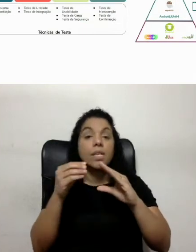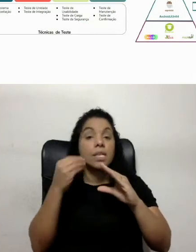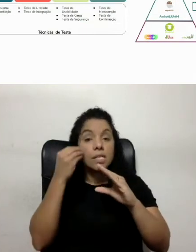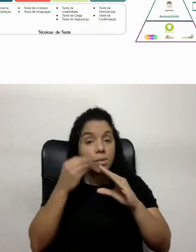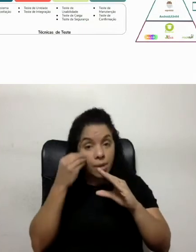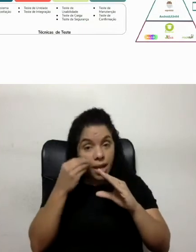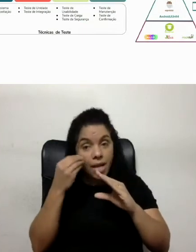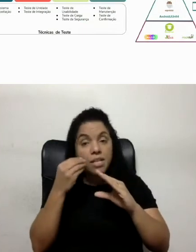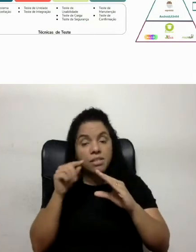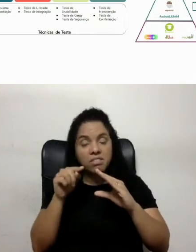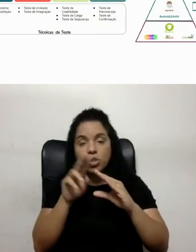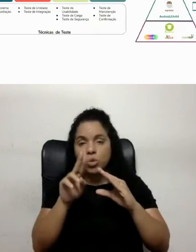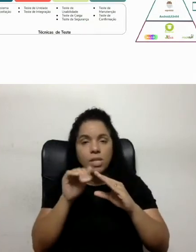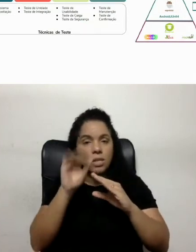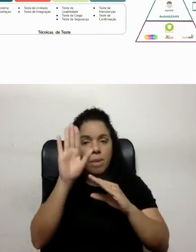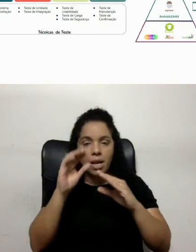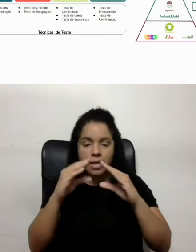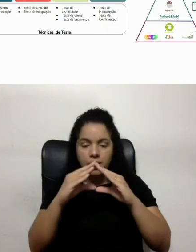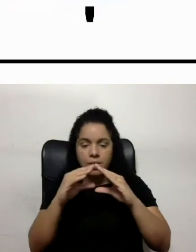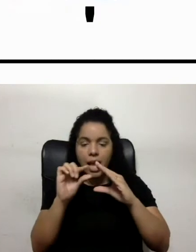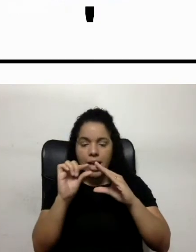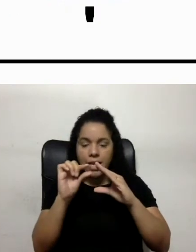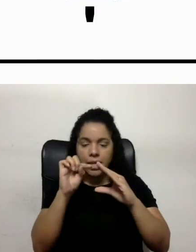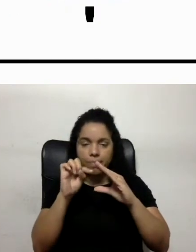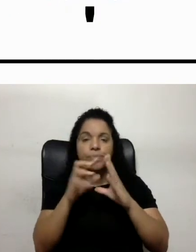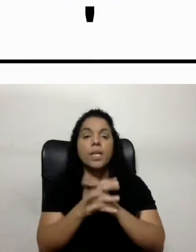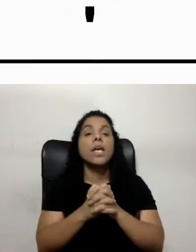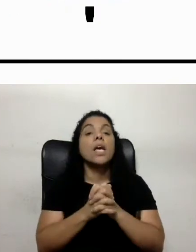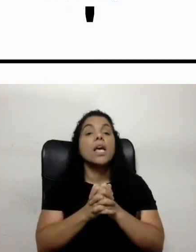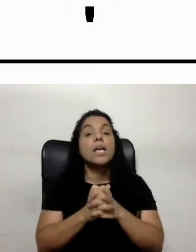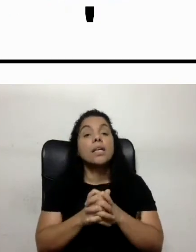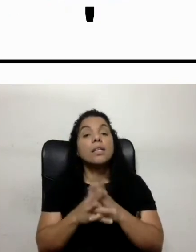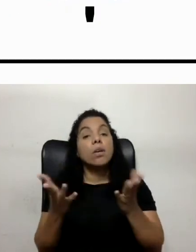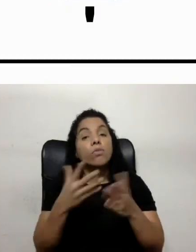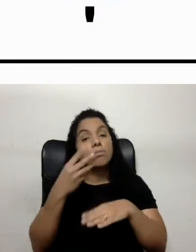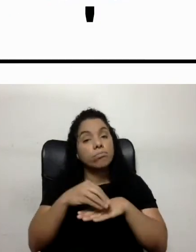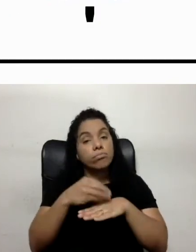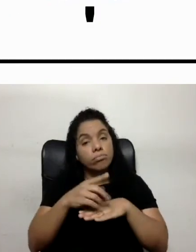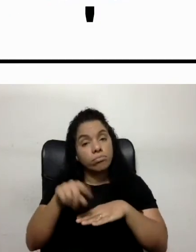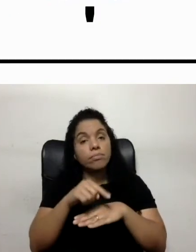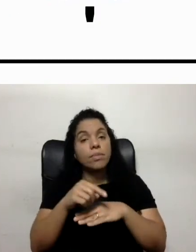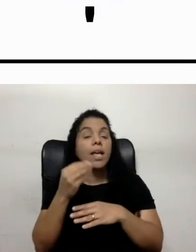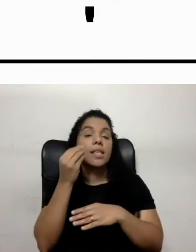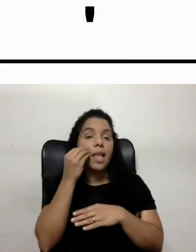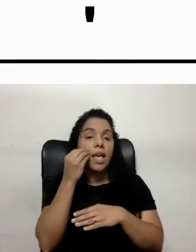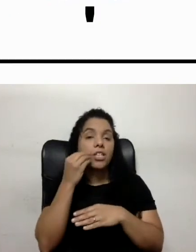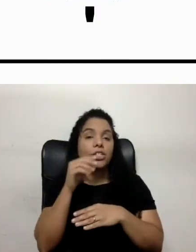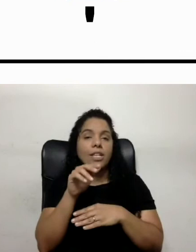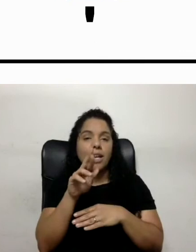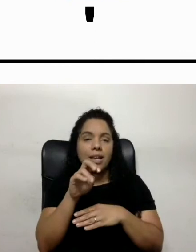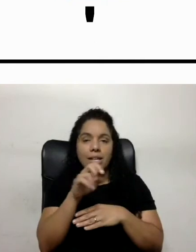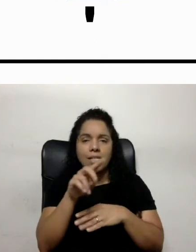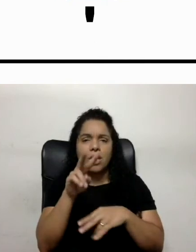tive, a gente utiliza bastante aqui, tá? E aí, eu vim aqui falar com vocês sobre teste de regressão visual, né?